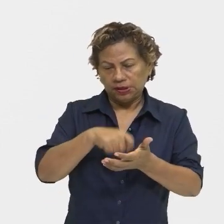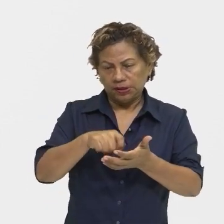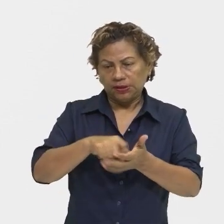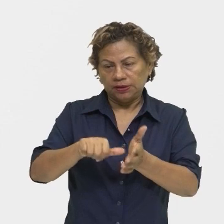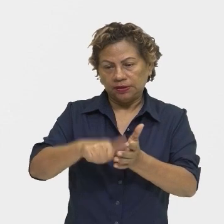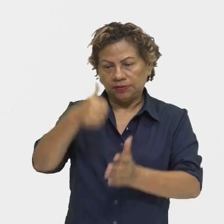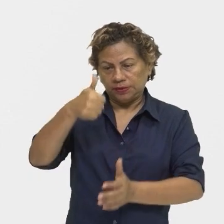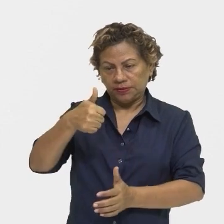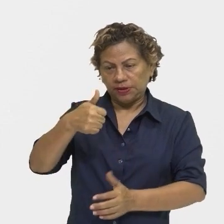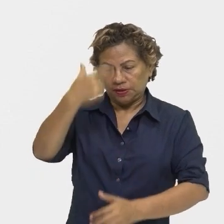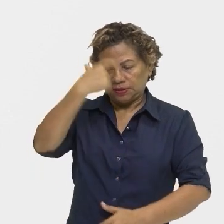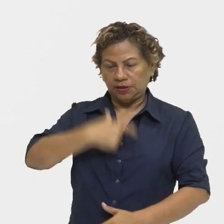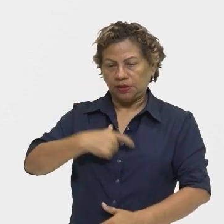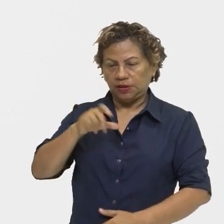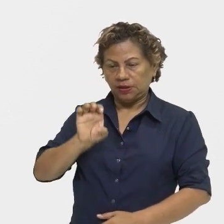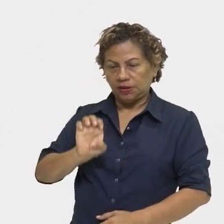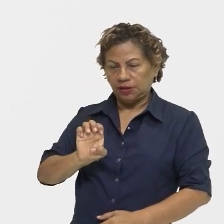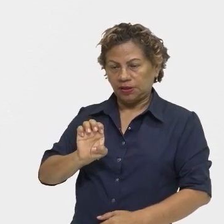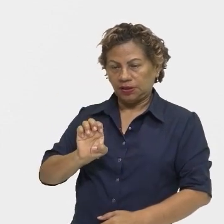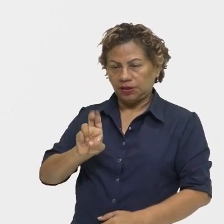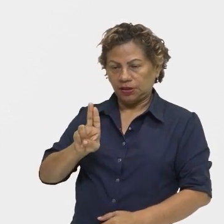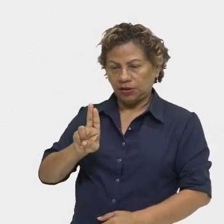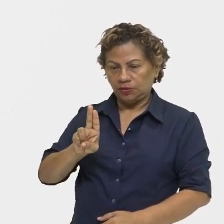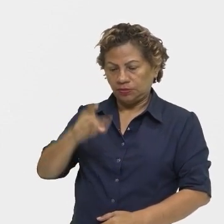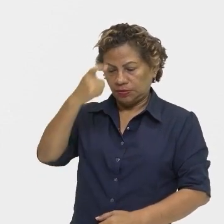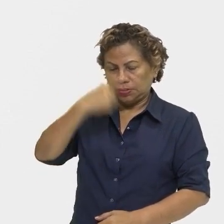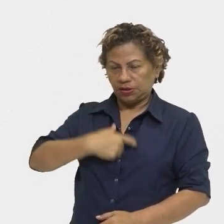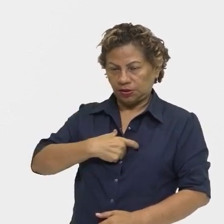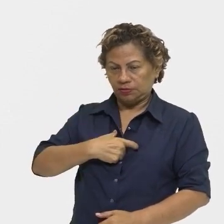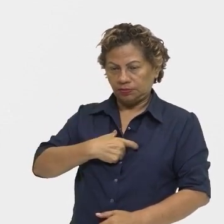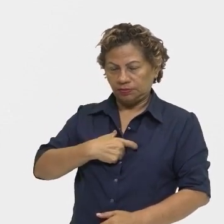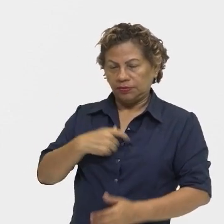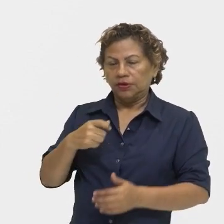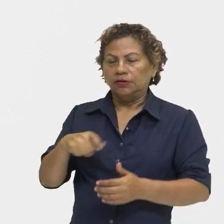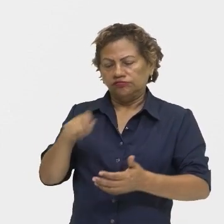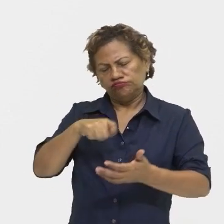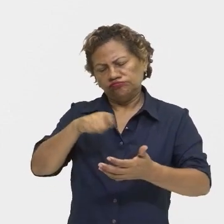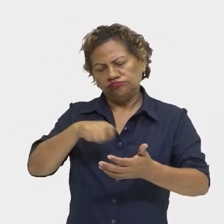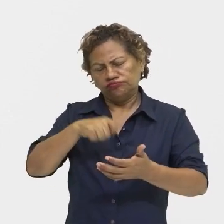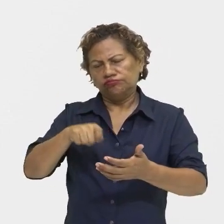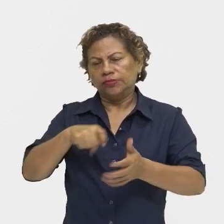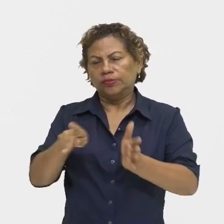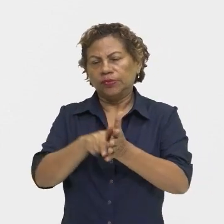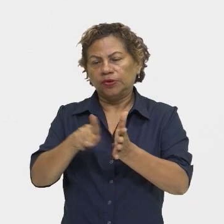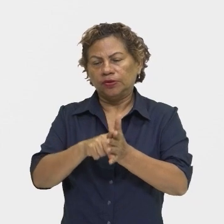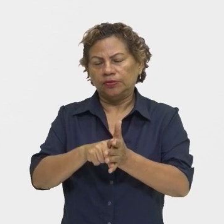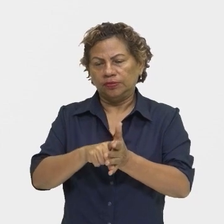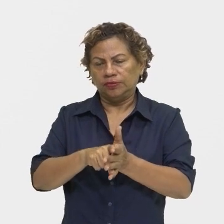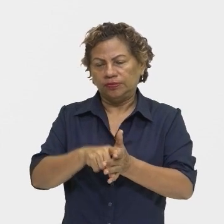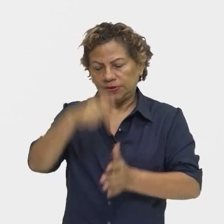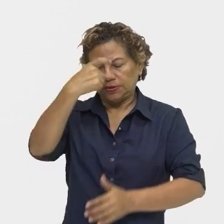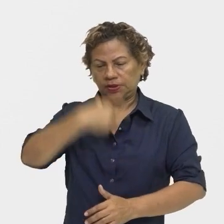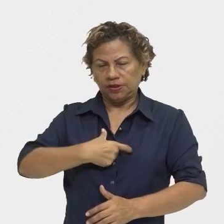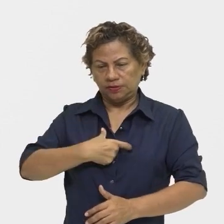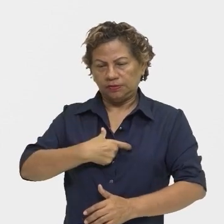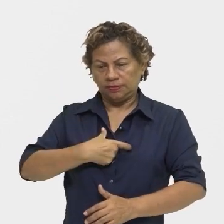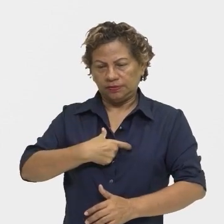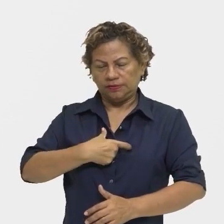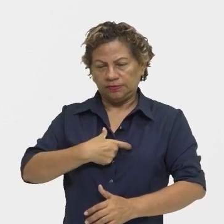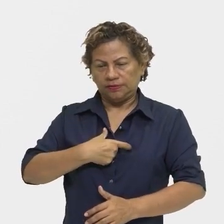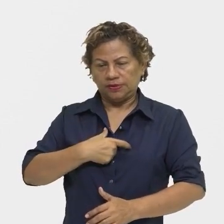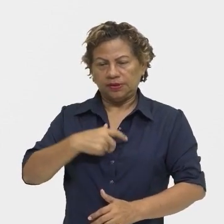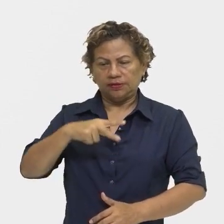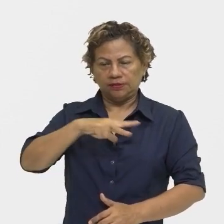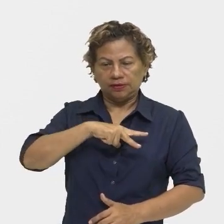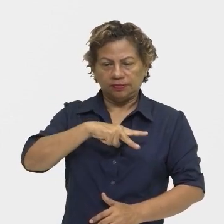pessoa, no caso, eu, né? E está voltado para o emissor, ou seja, para ele mesmo, né? Uma vez que possui um caráter pessoal.